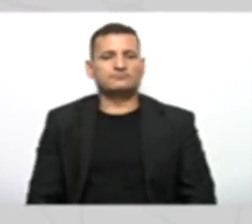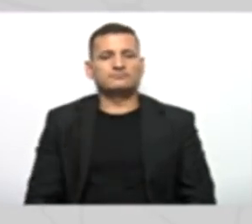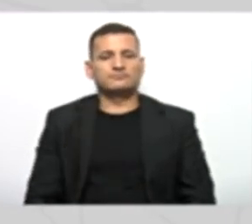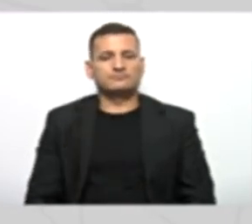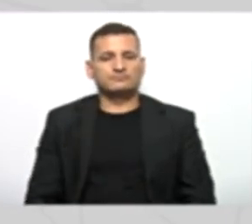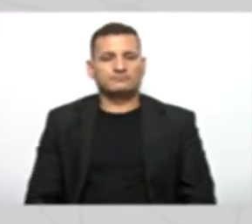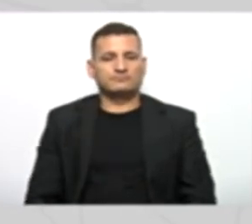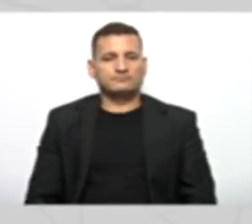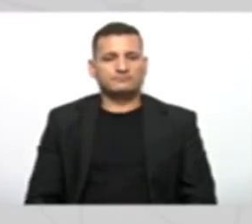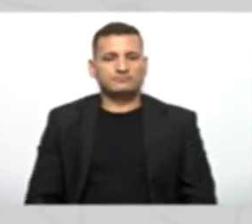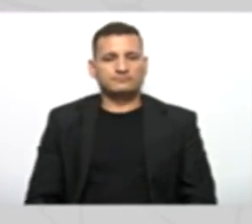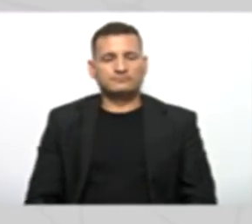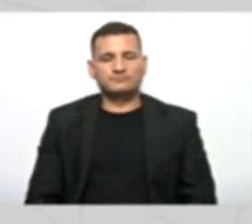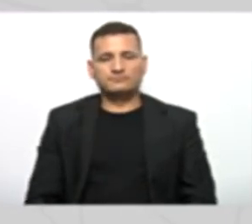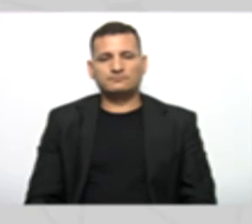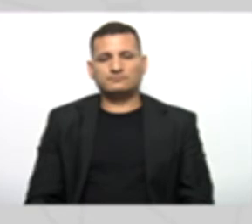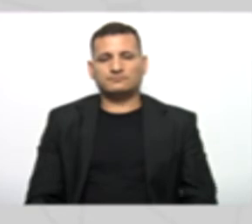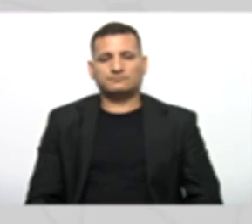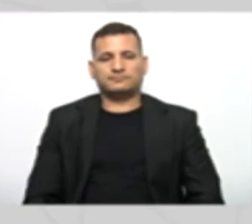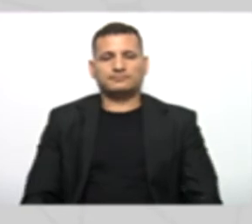Para mostrar Para vocês